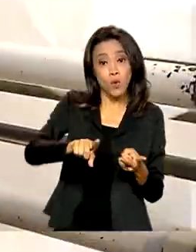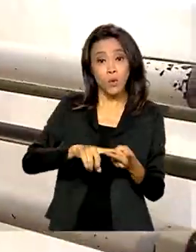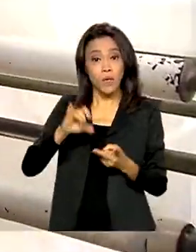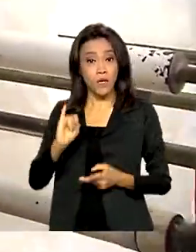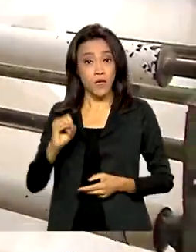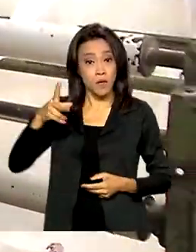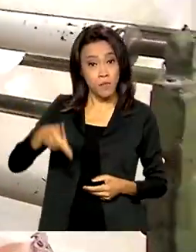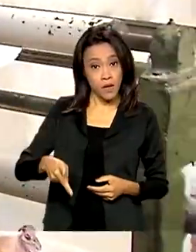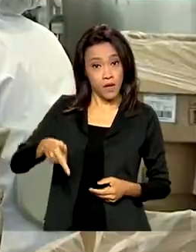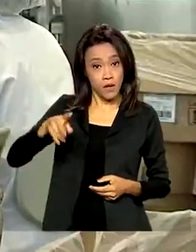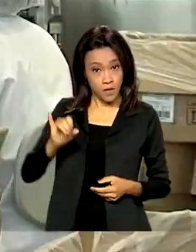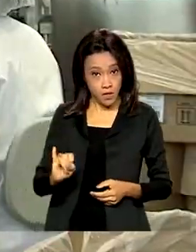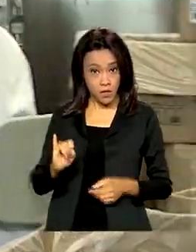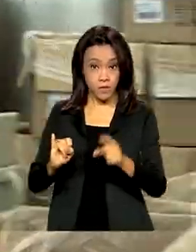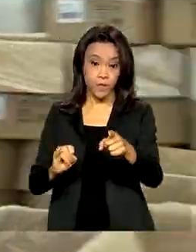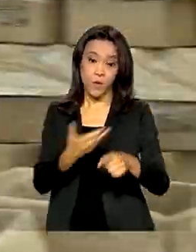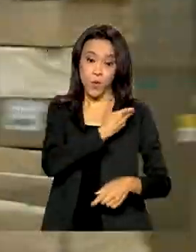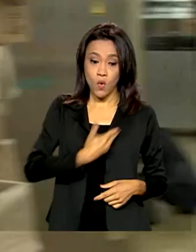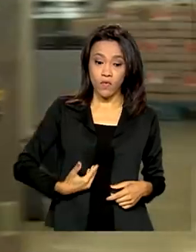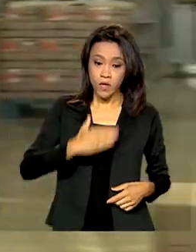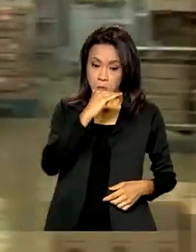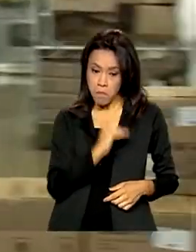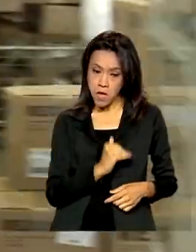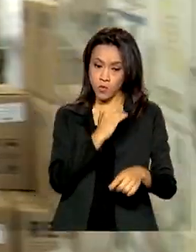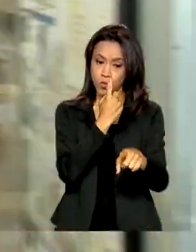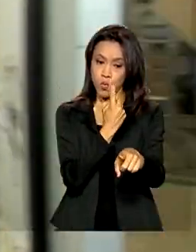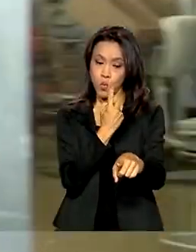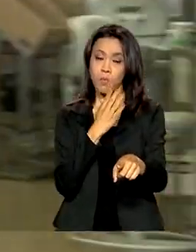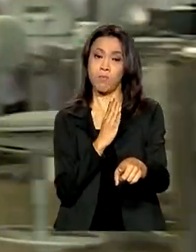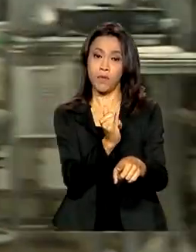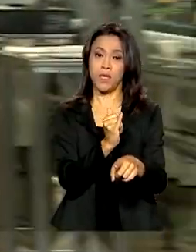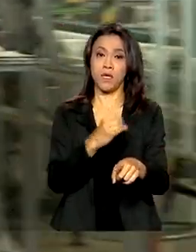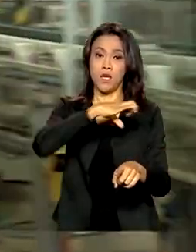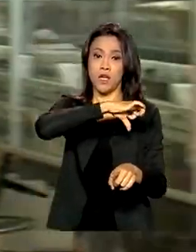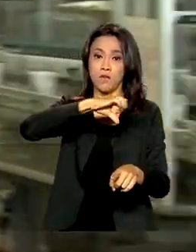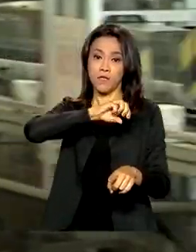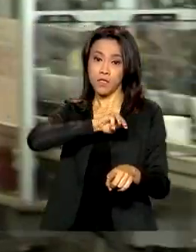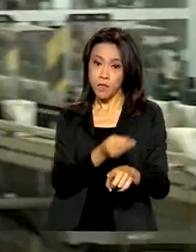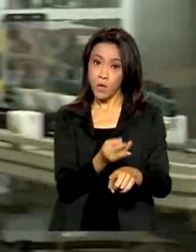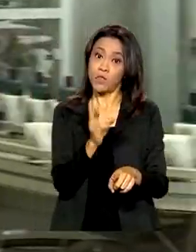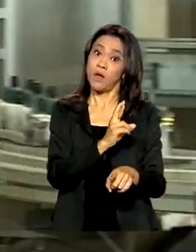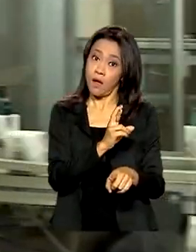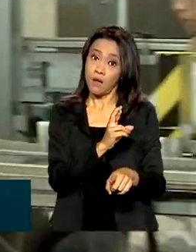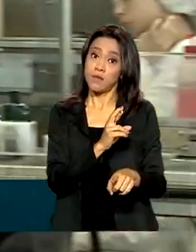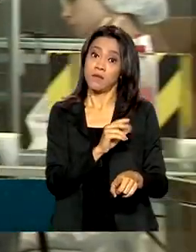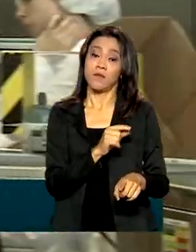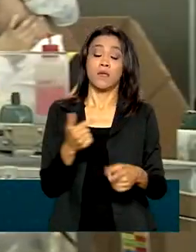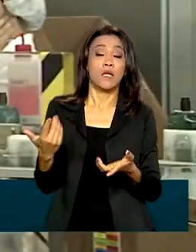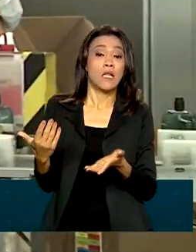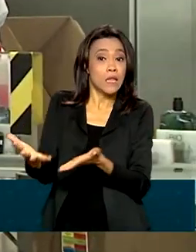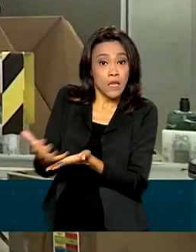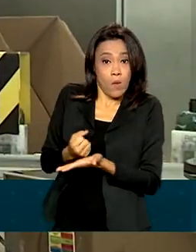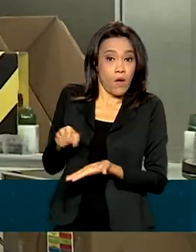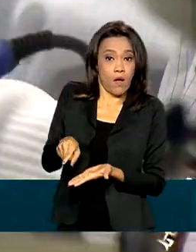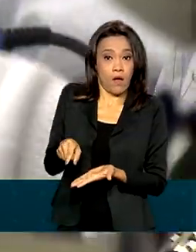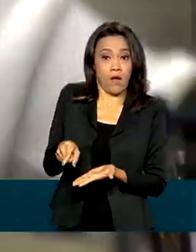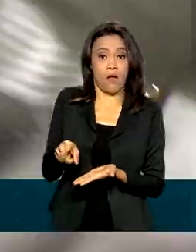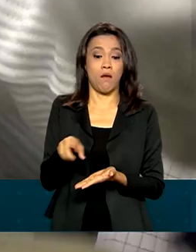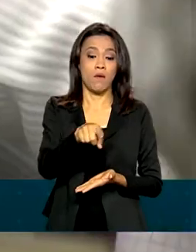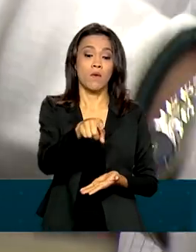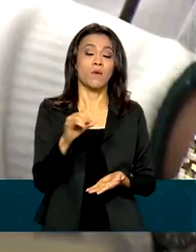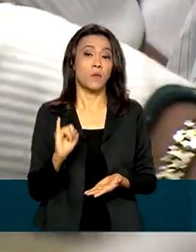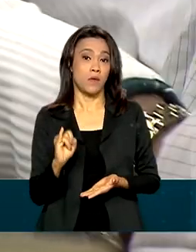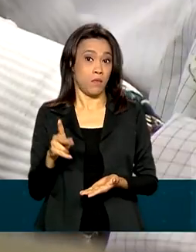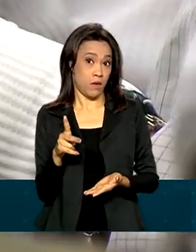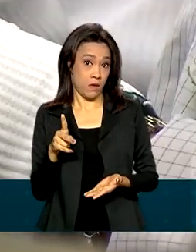deixou o governo federal com menos 1,9 bilhão de reais no caixa. Para 2023, as projeções